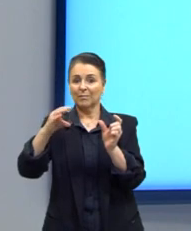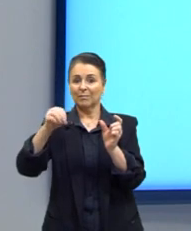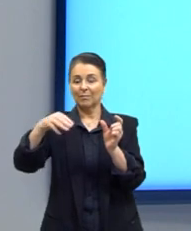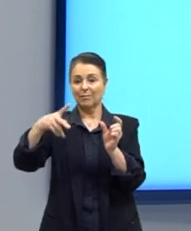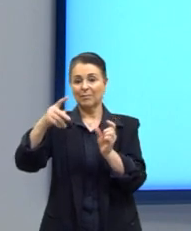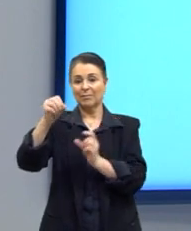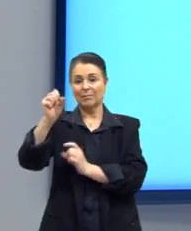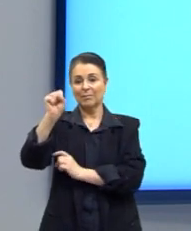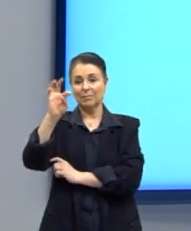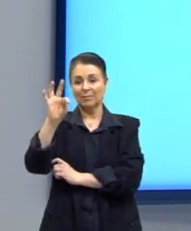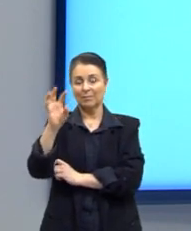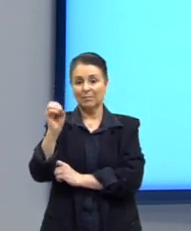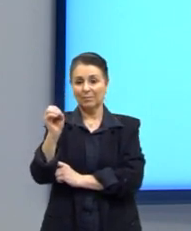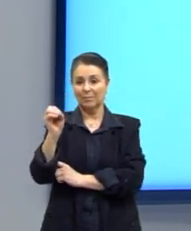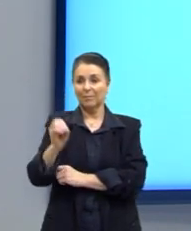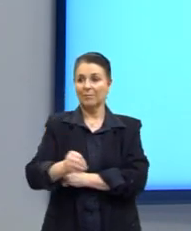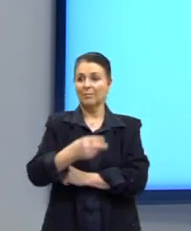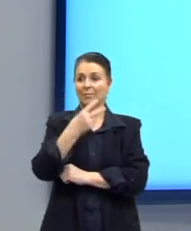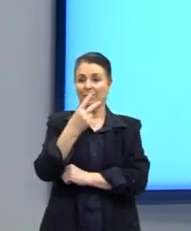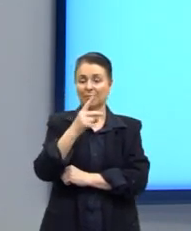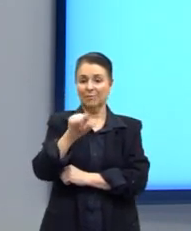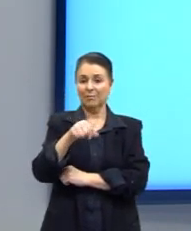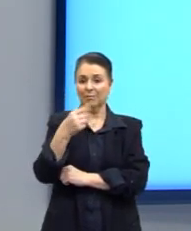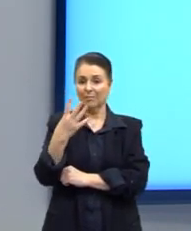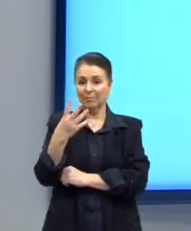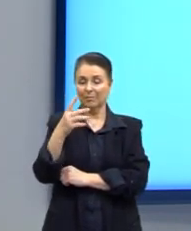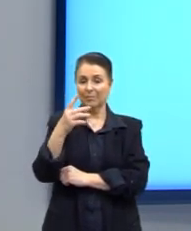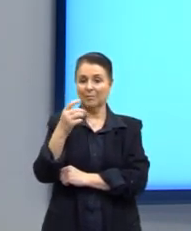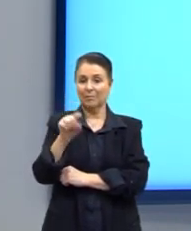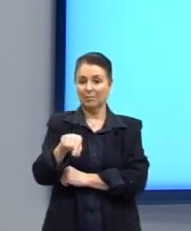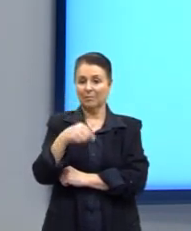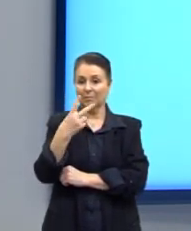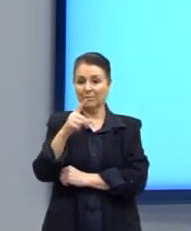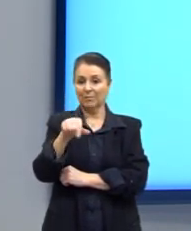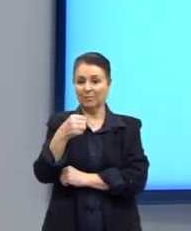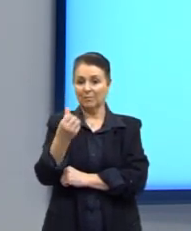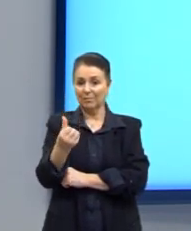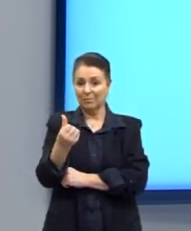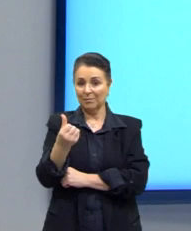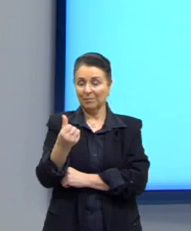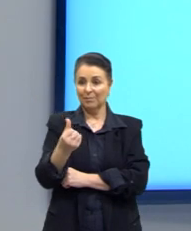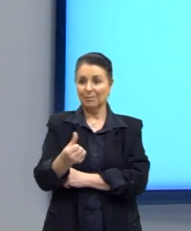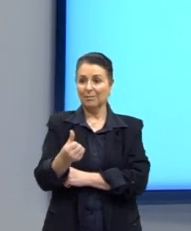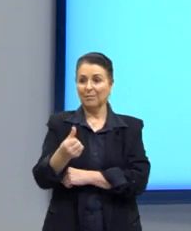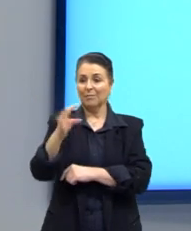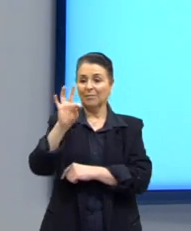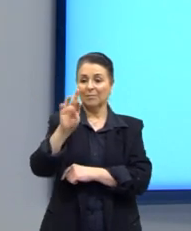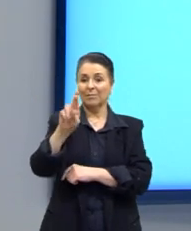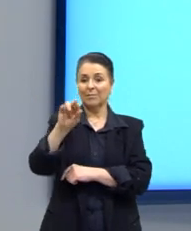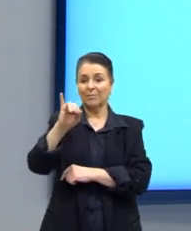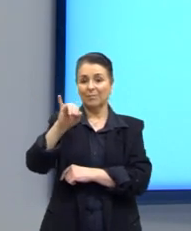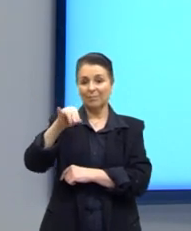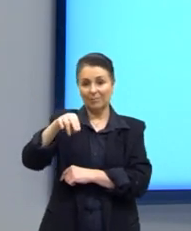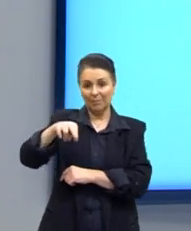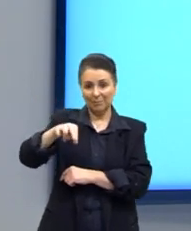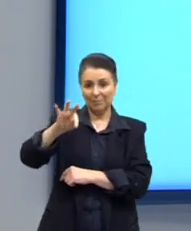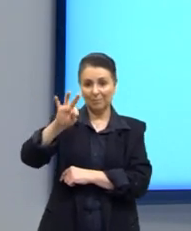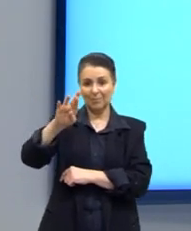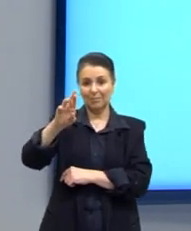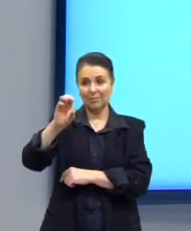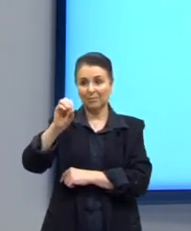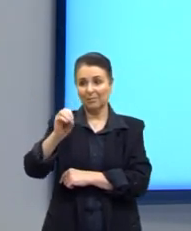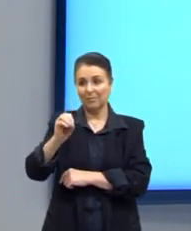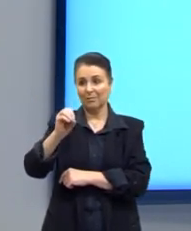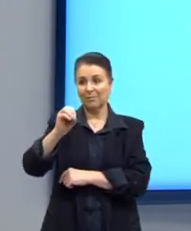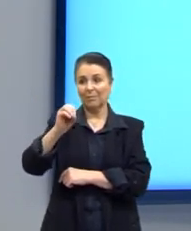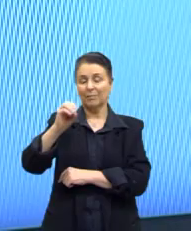,6, trinitro octano. Ela parecia complexa, mas no fim, era só saber